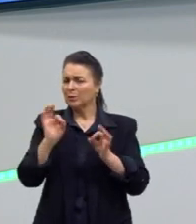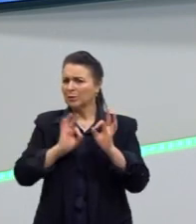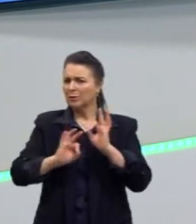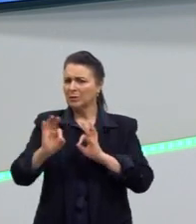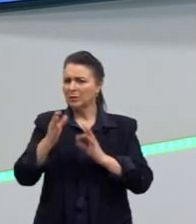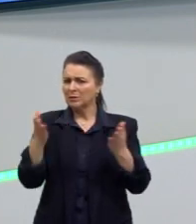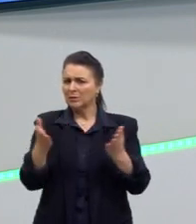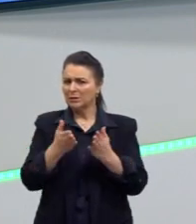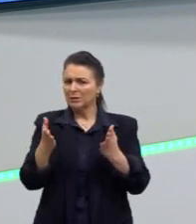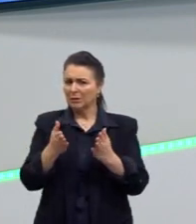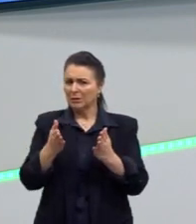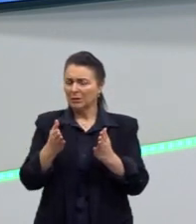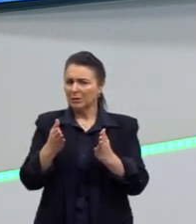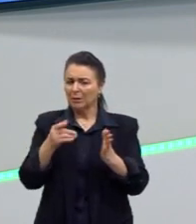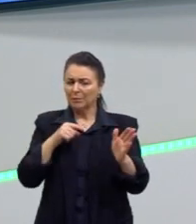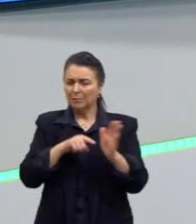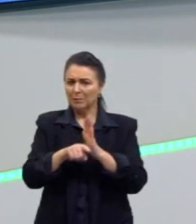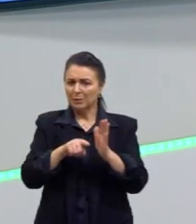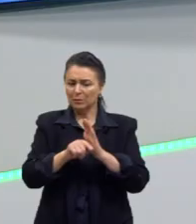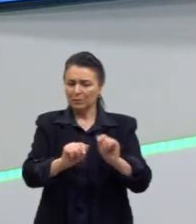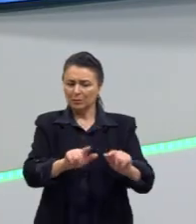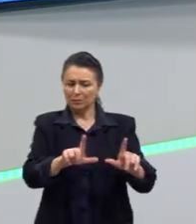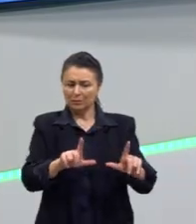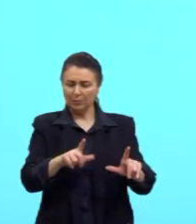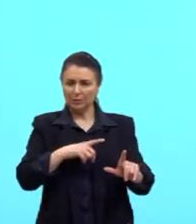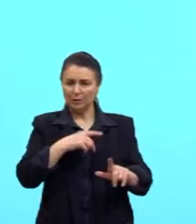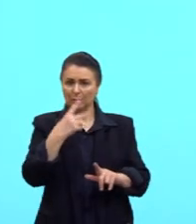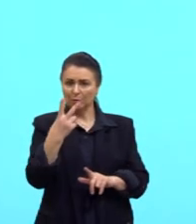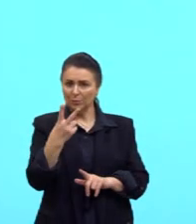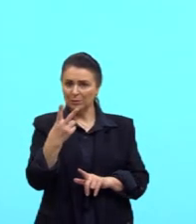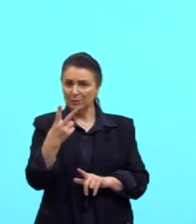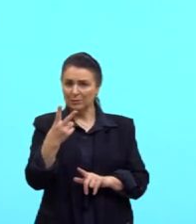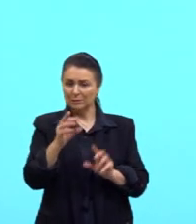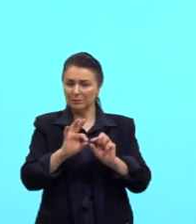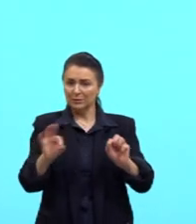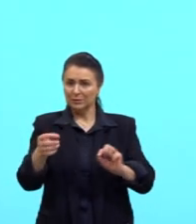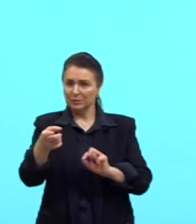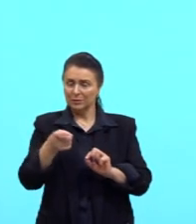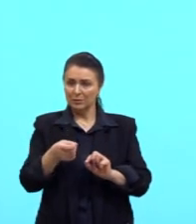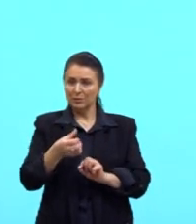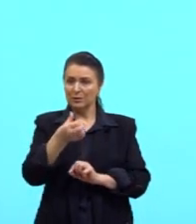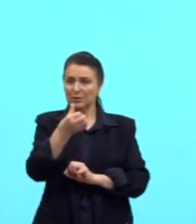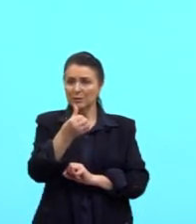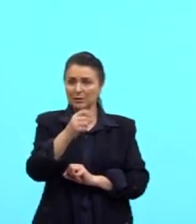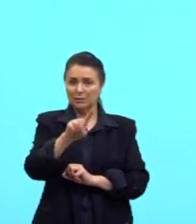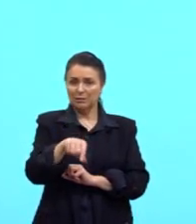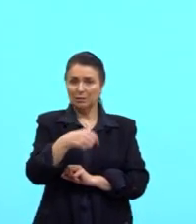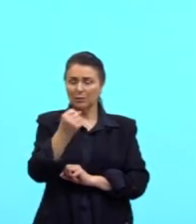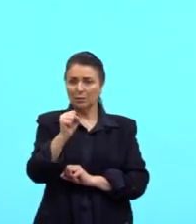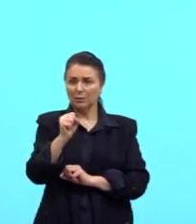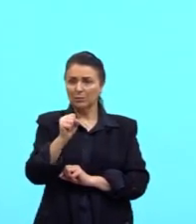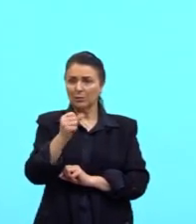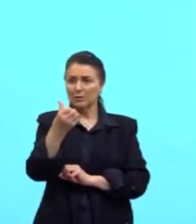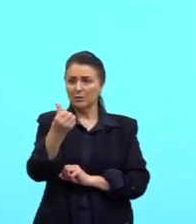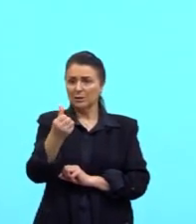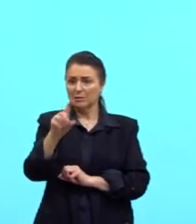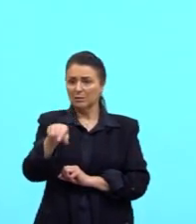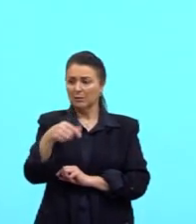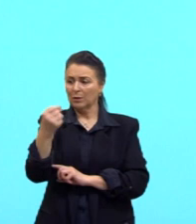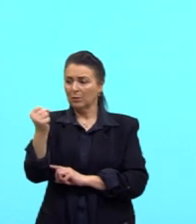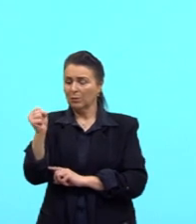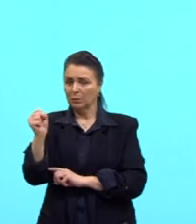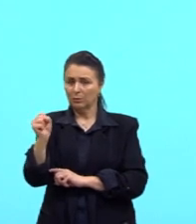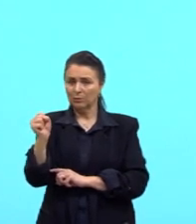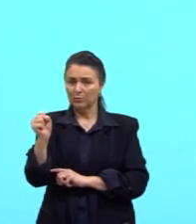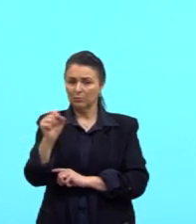medida ali na nossa questão? Nós temos duas medidas de X, né? 6,8 metros de um lado, 6,8